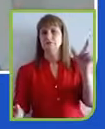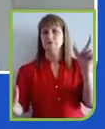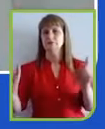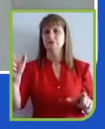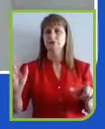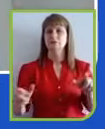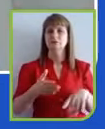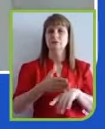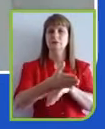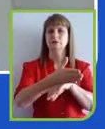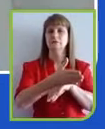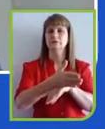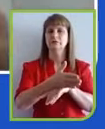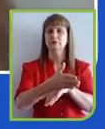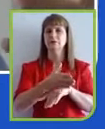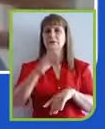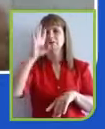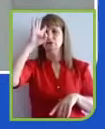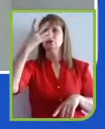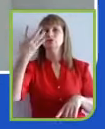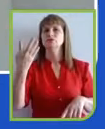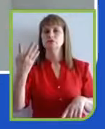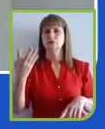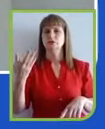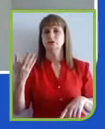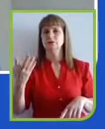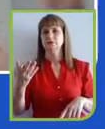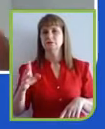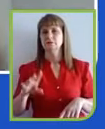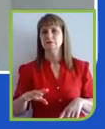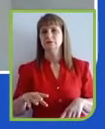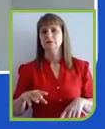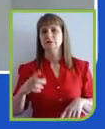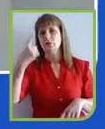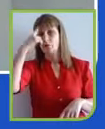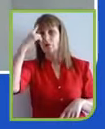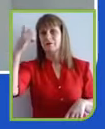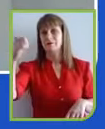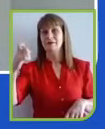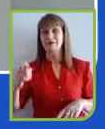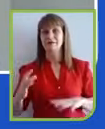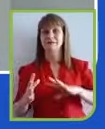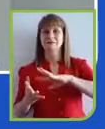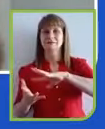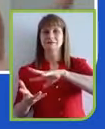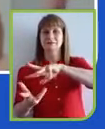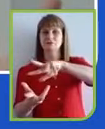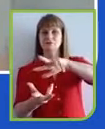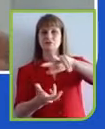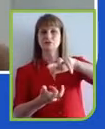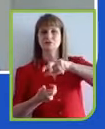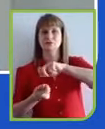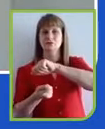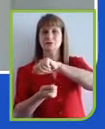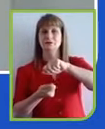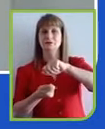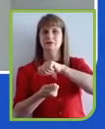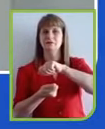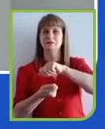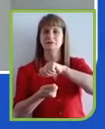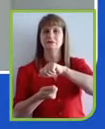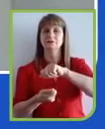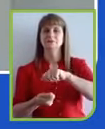as soluções da química do plástico mais sustentáveis. Essas seriam minhas primeiras contribuições, Ricardo. Muito obrigado pelo convite mais uma vez.